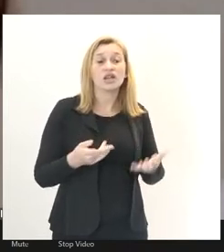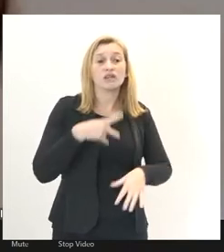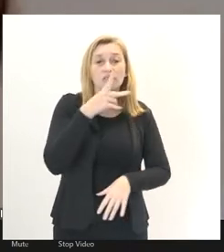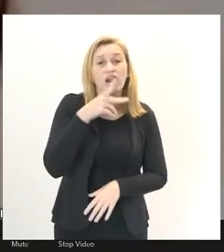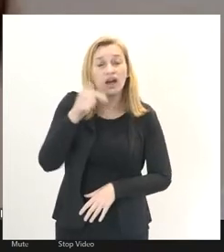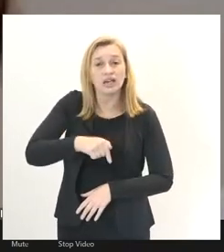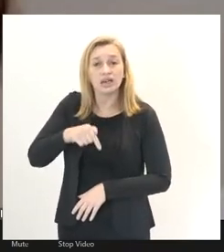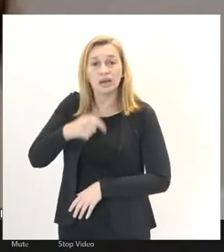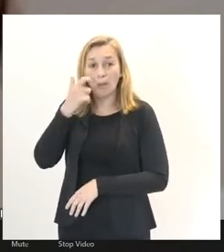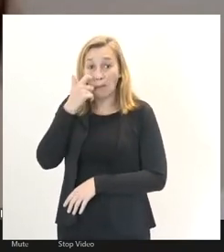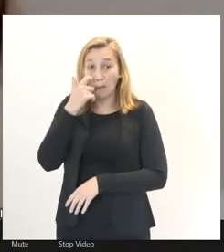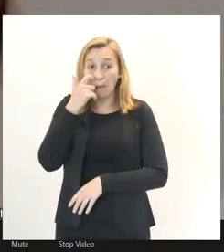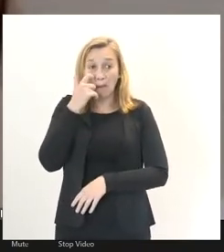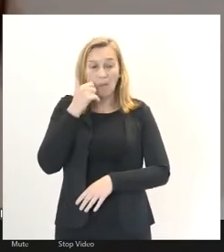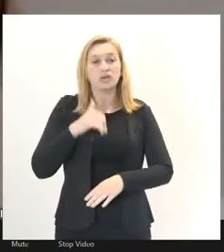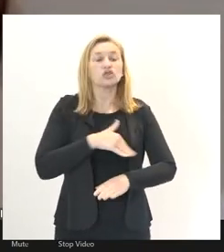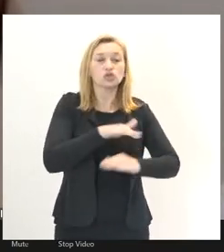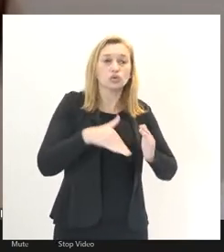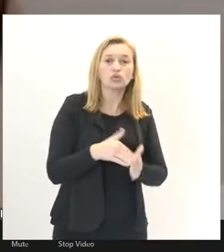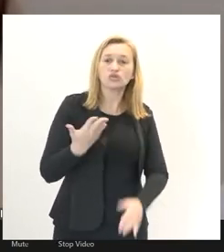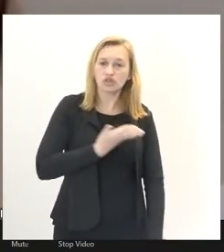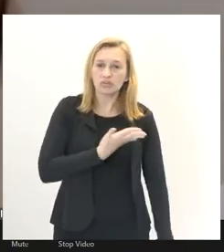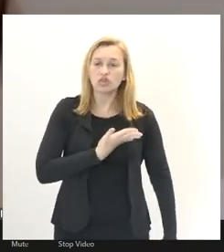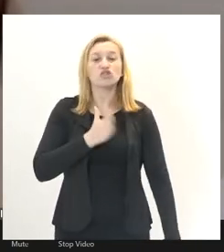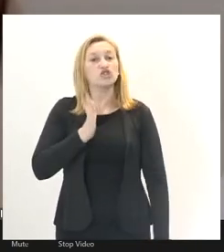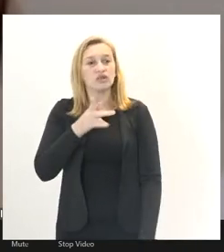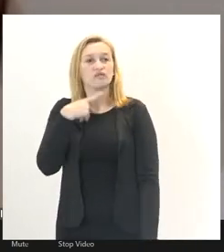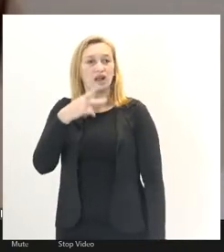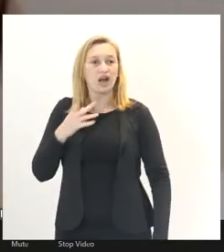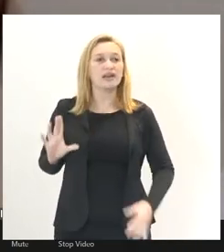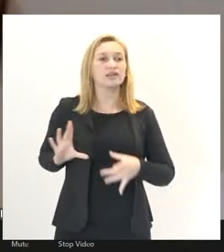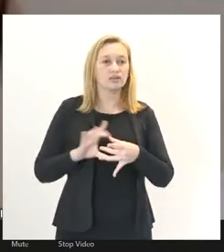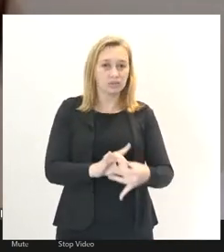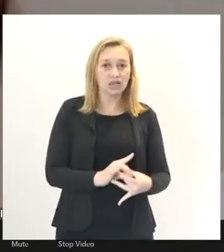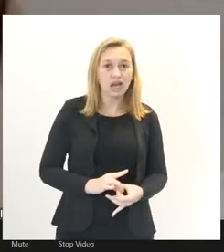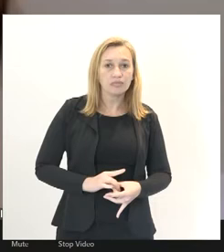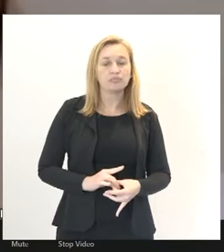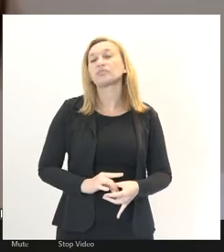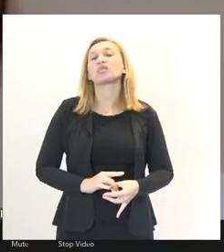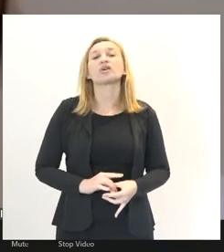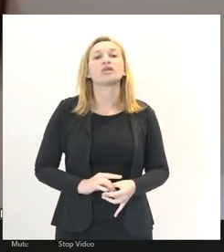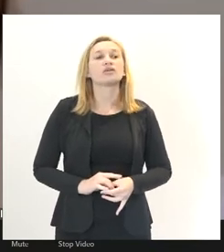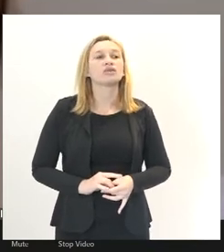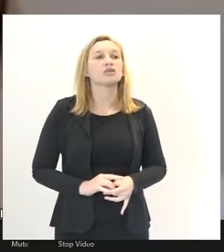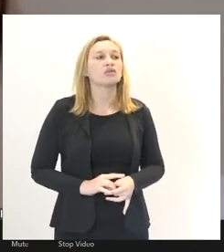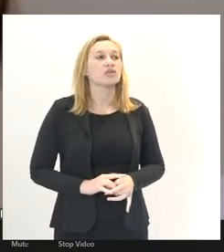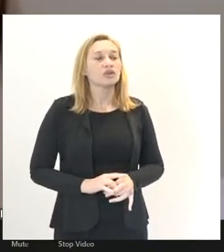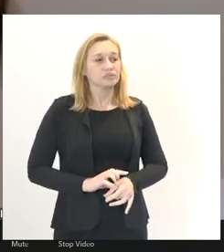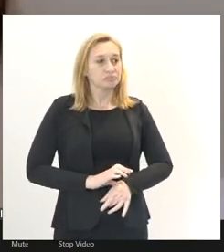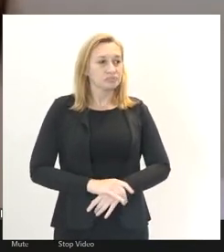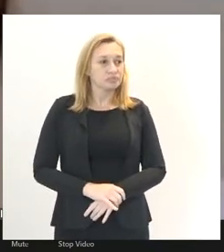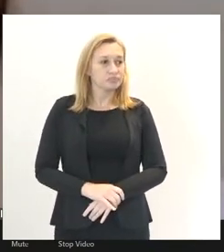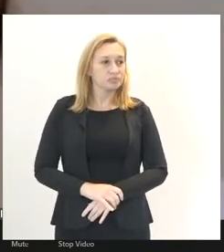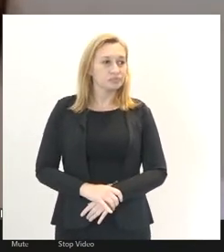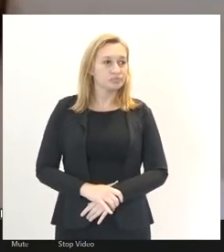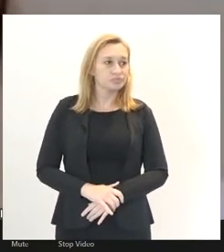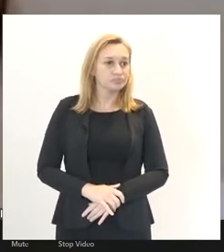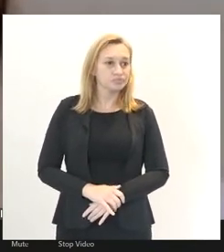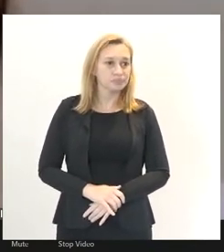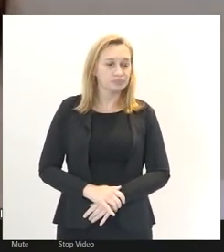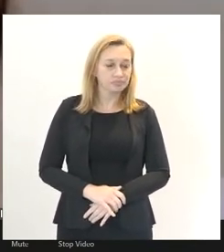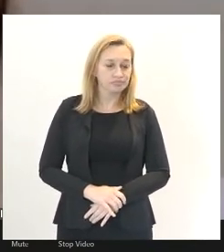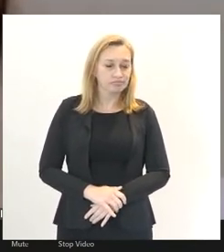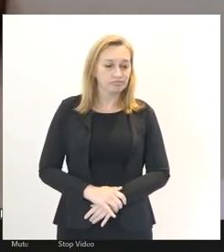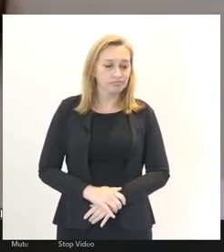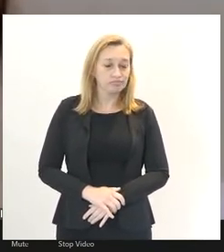as palavras de todos os companheiros que me antecederam, e até, não vou nem me antecipar no que vai ser dito depois,